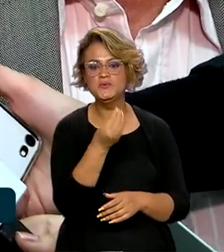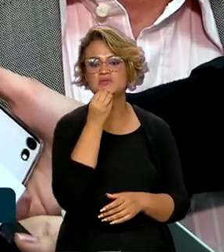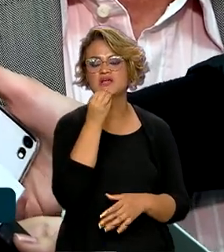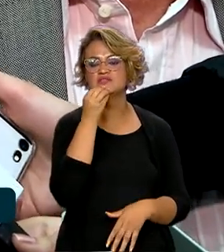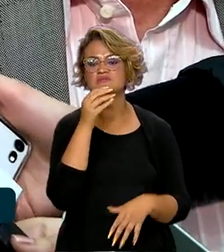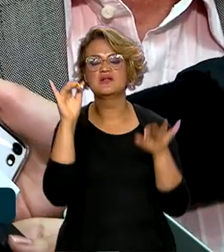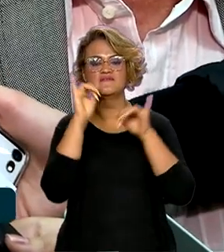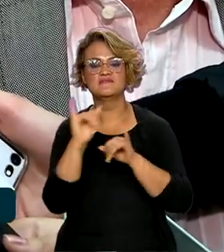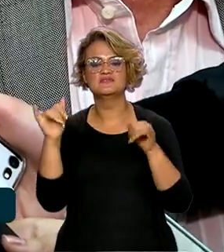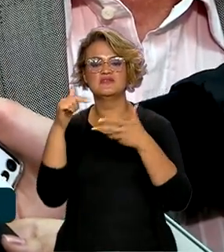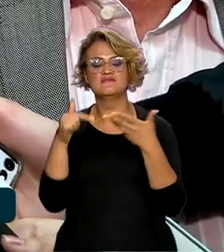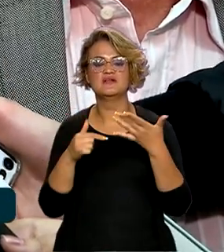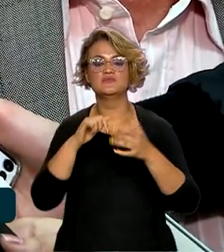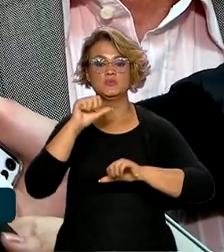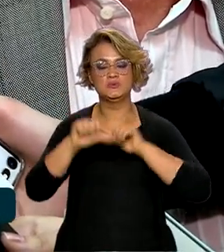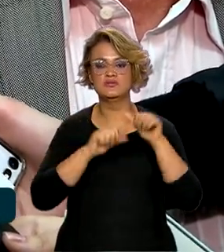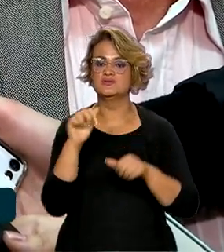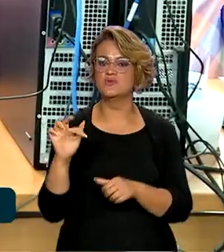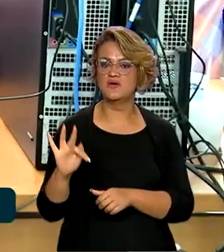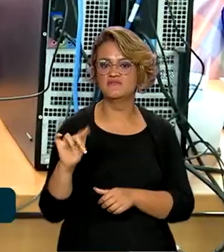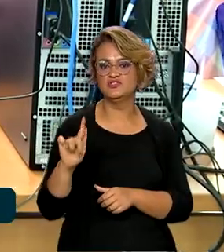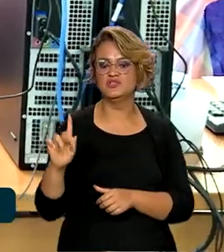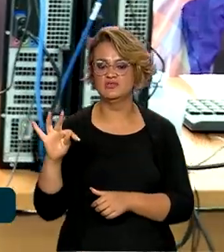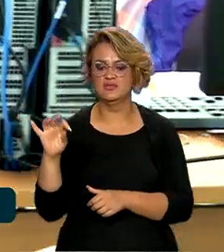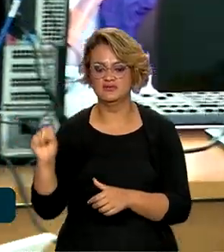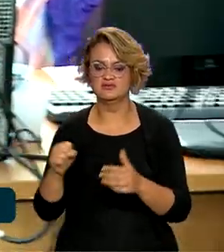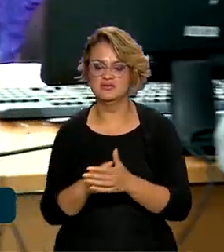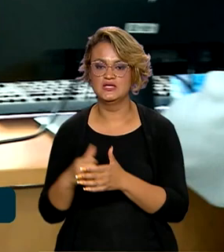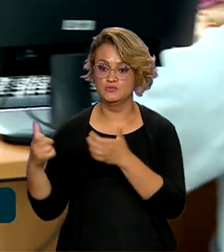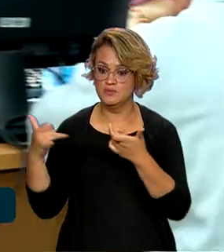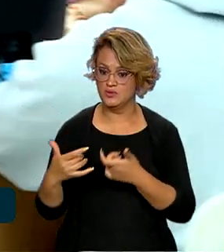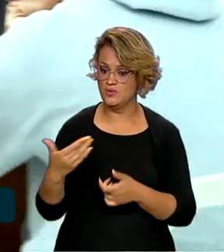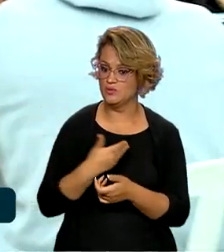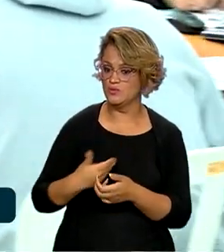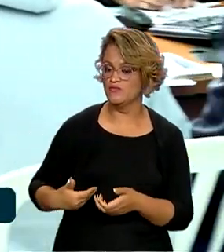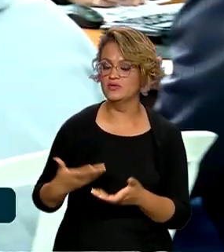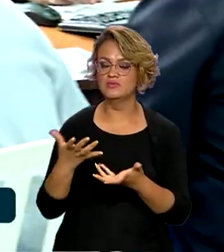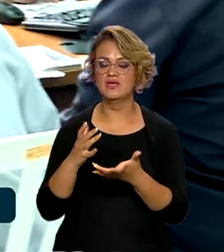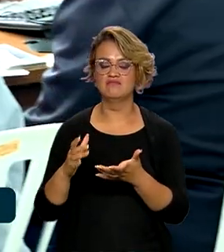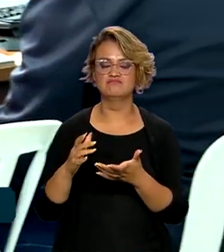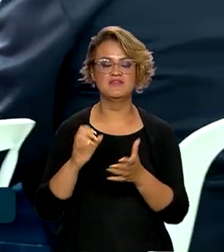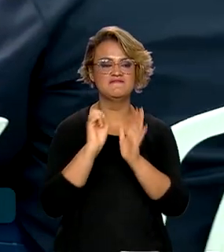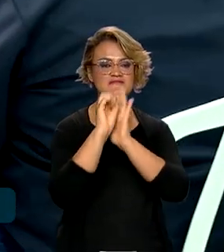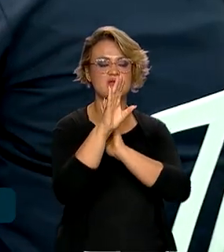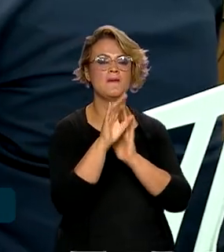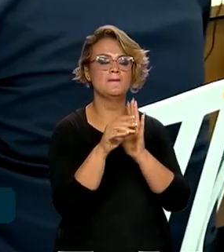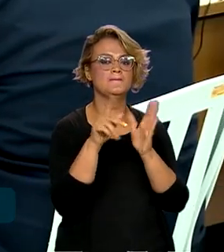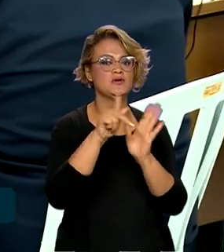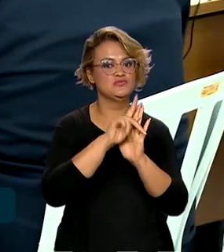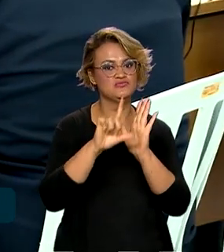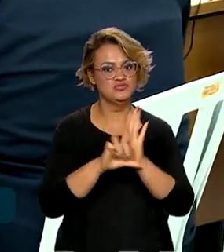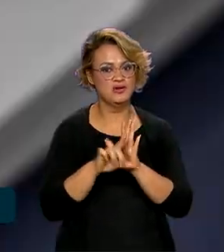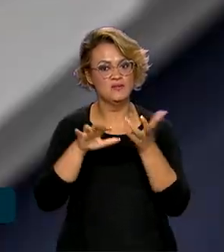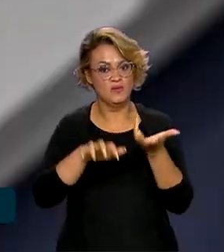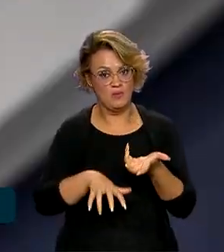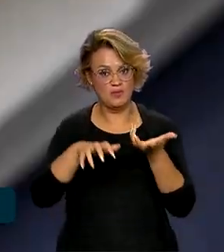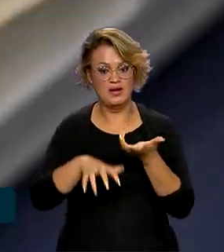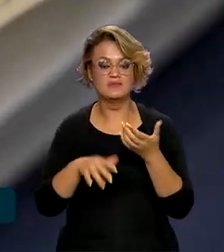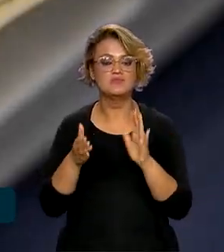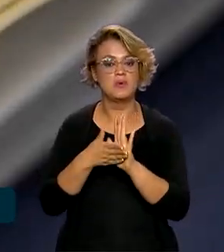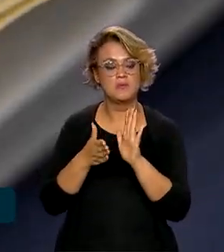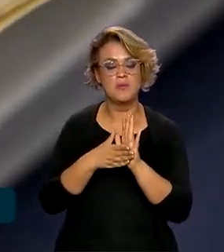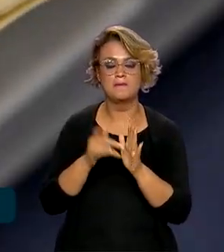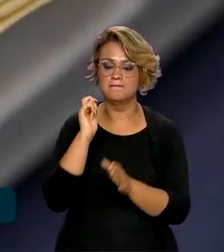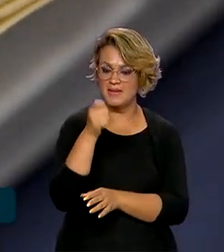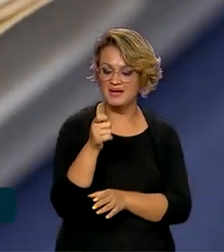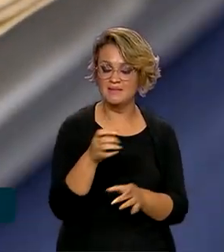para anunciar mudanças no FGTS. Disse que o governo pretende enviar um projeto de lei ao Congresso Nacional, propondo o